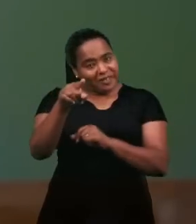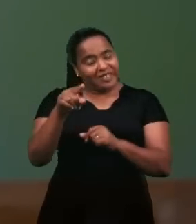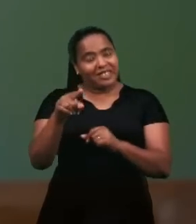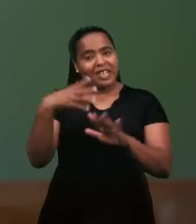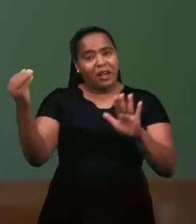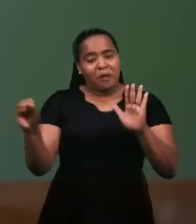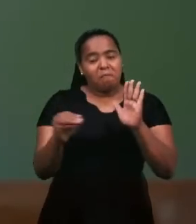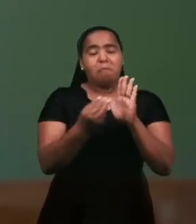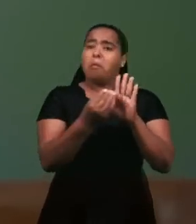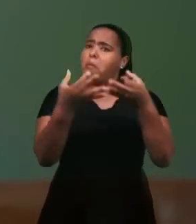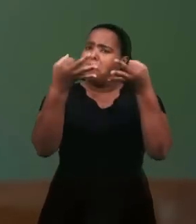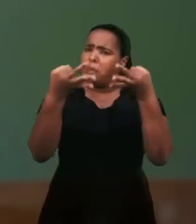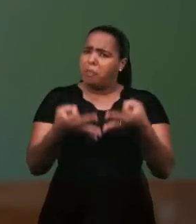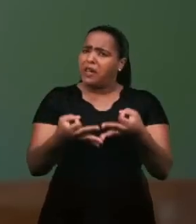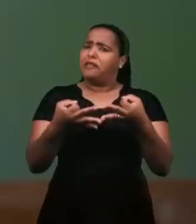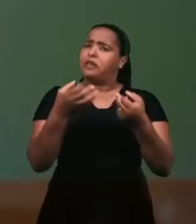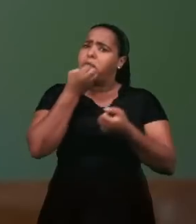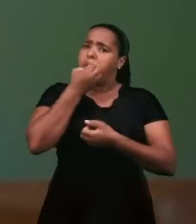Quando você disse